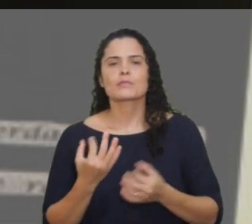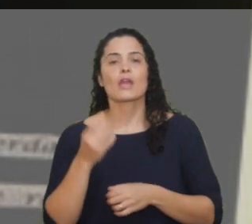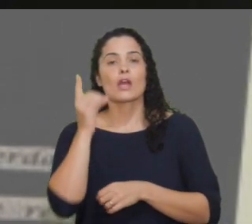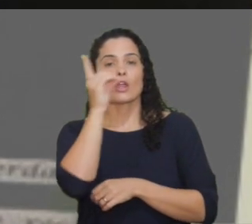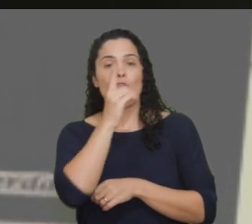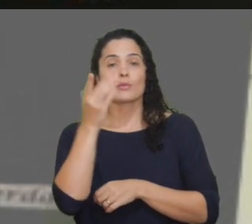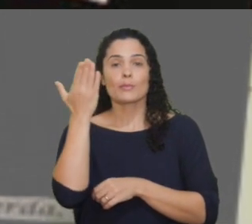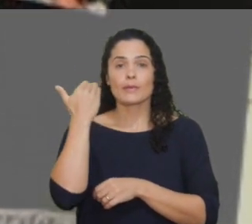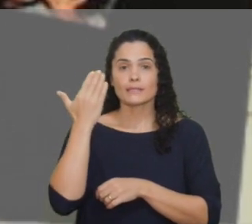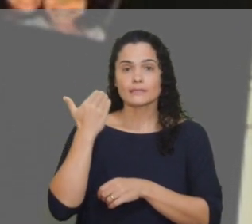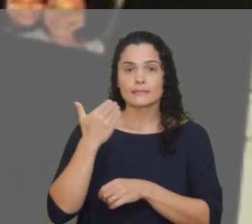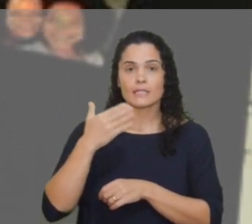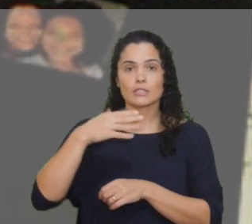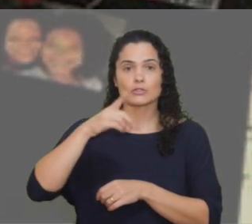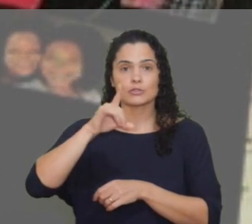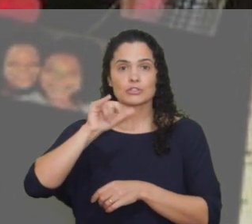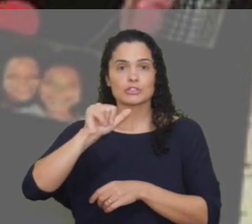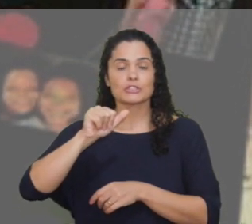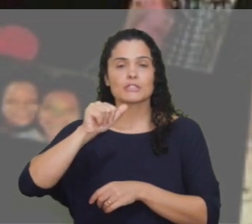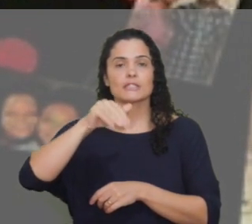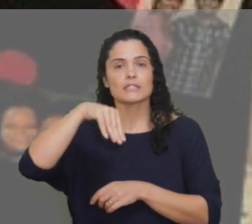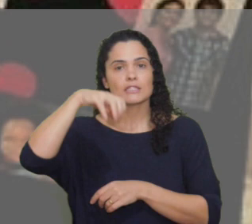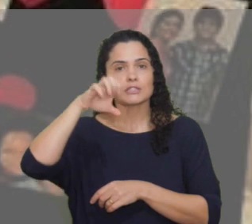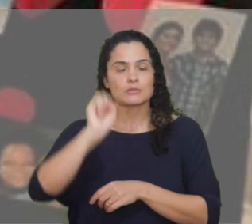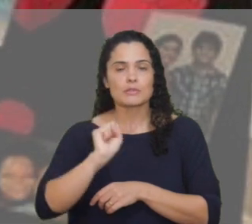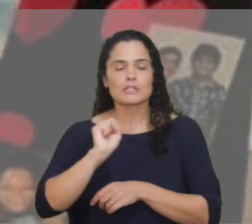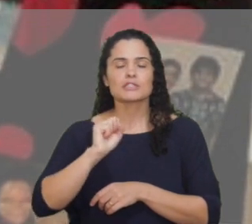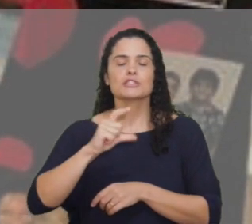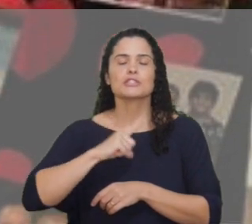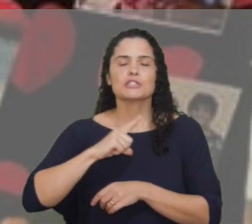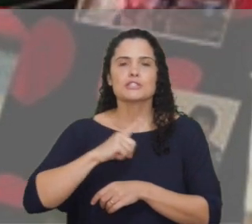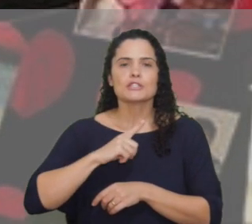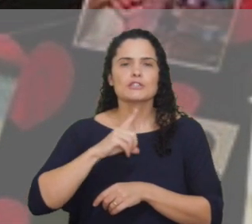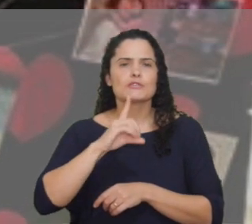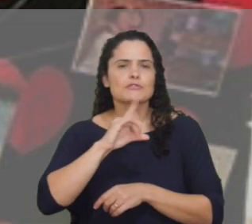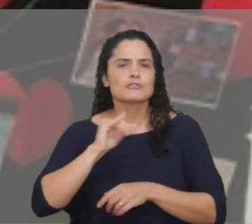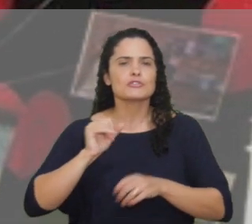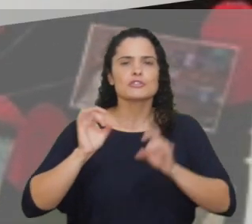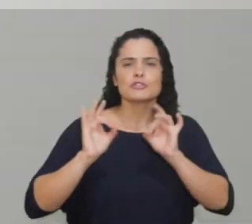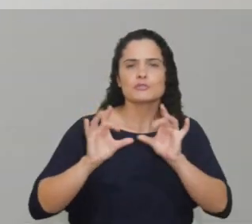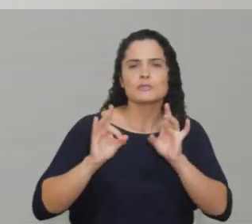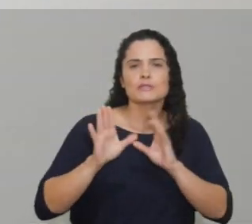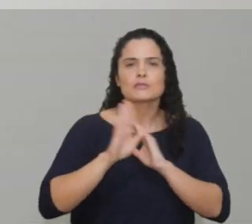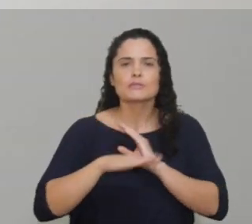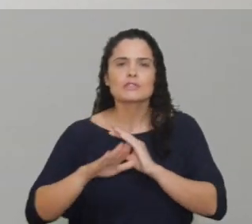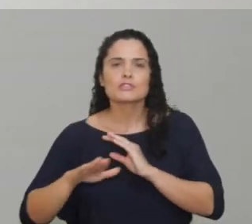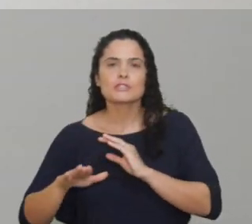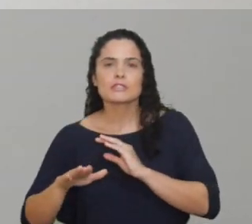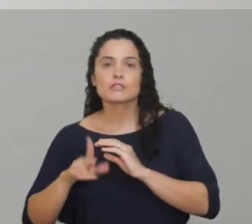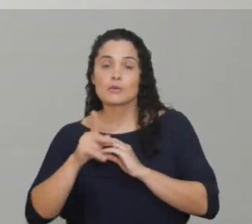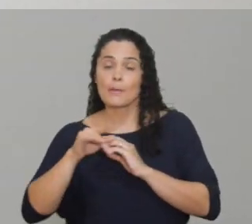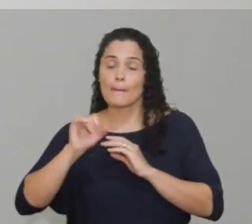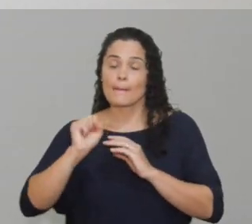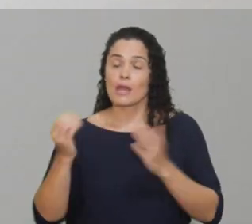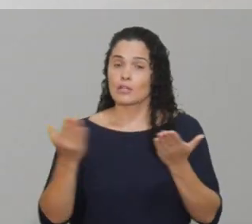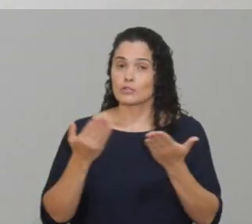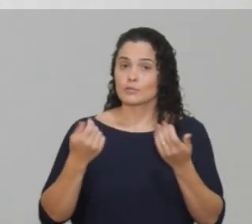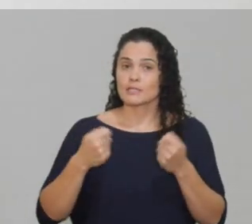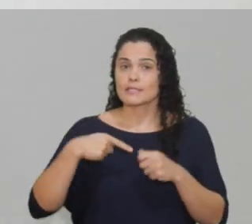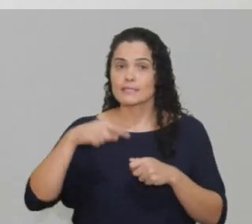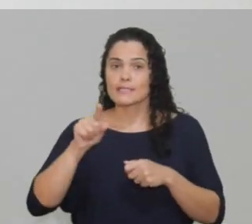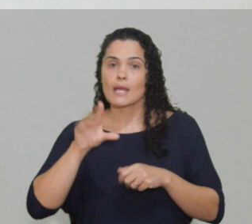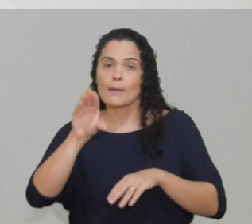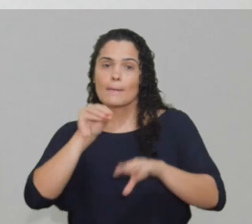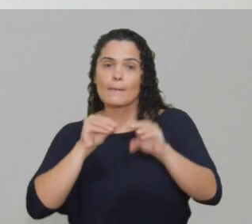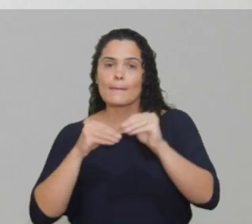Mães, as crianças que participaram do módulo infantil tiveram uma programação especial. Os pais devem passar lá hoje para recolher as fotos.